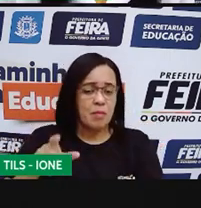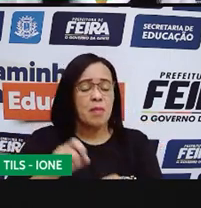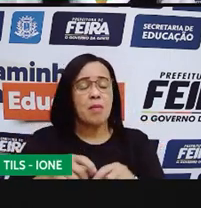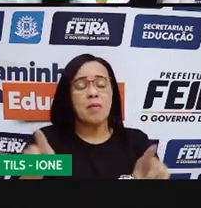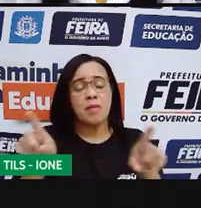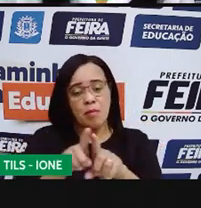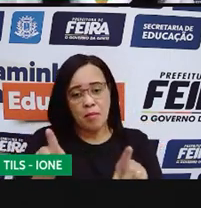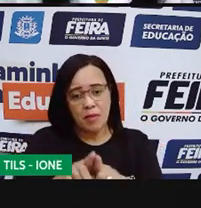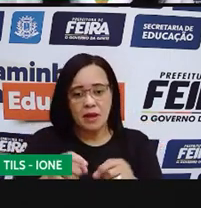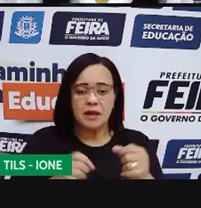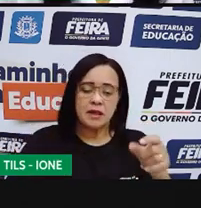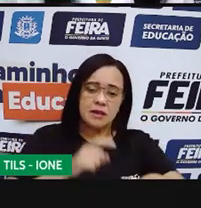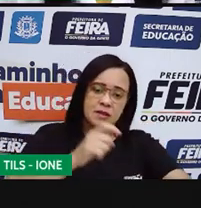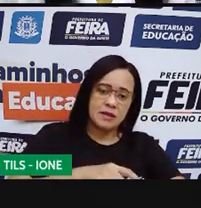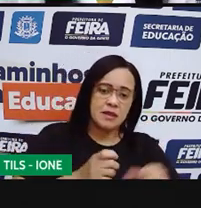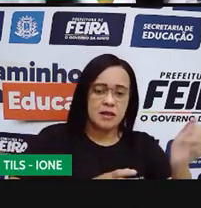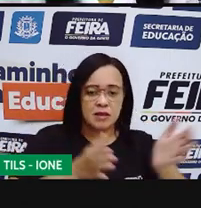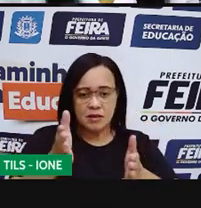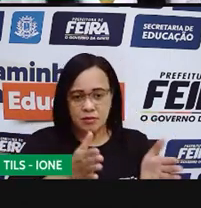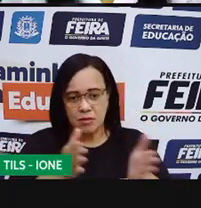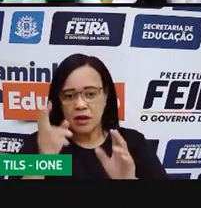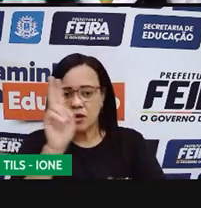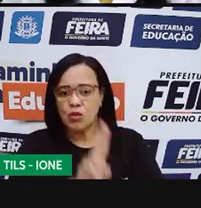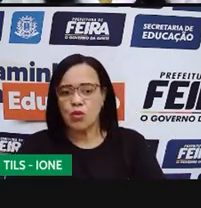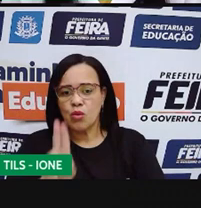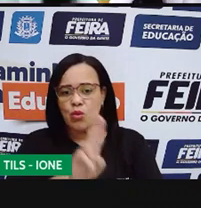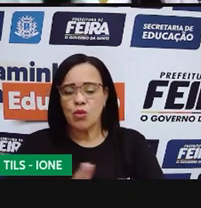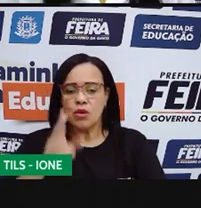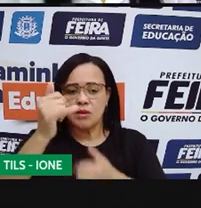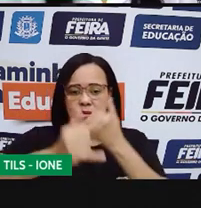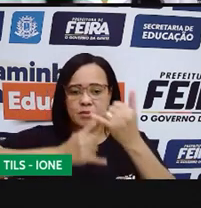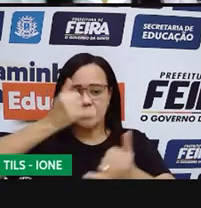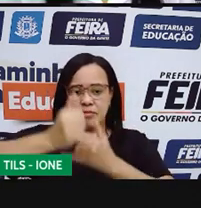tempos e espaços e também utilizando jogos.